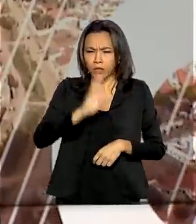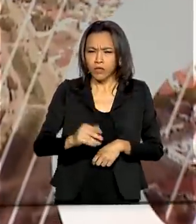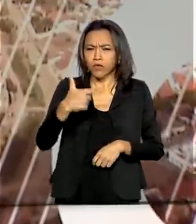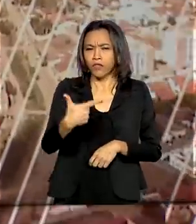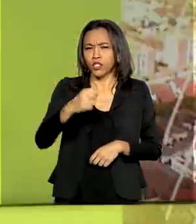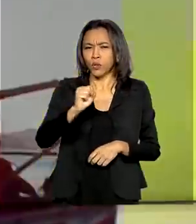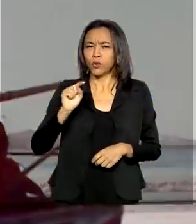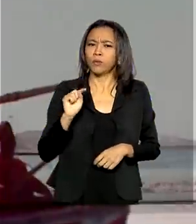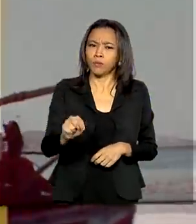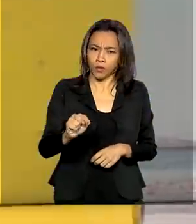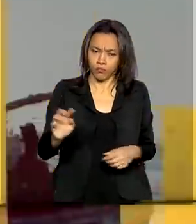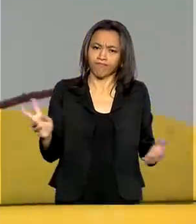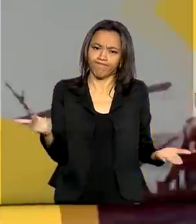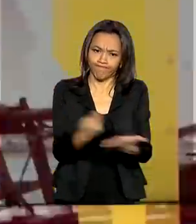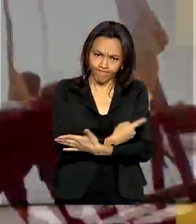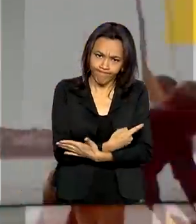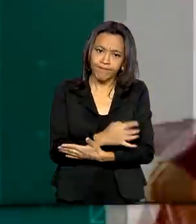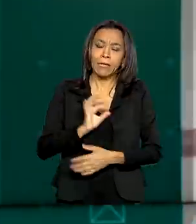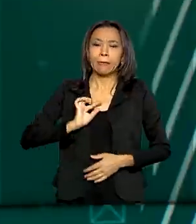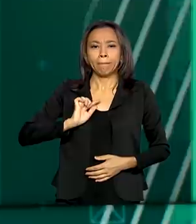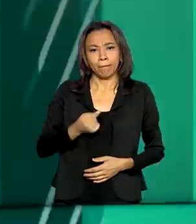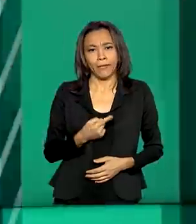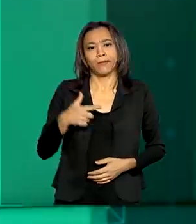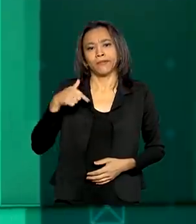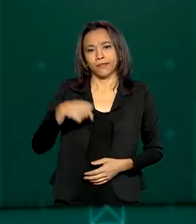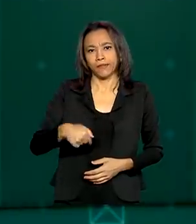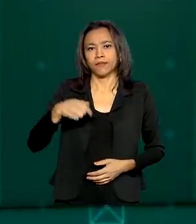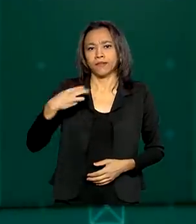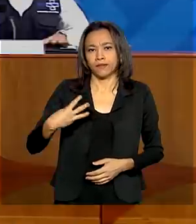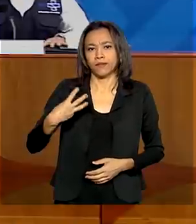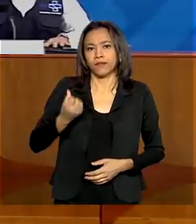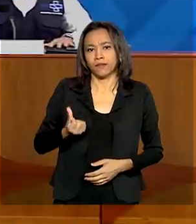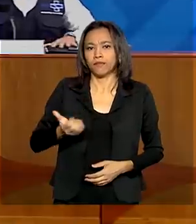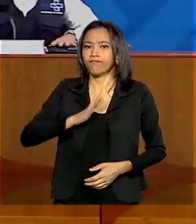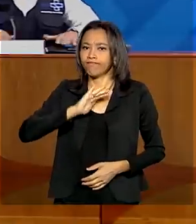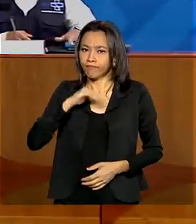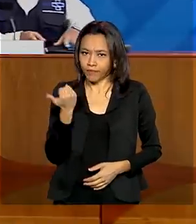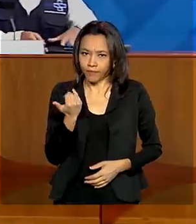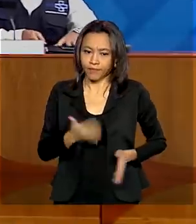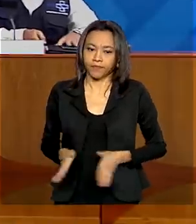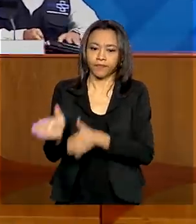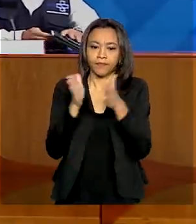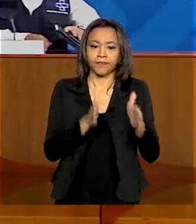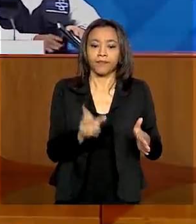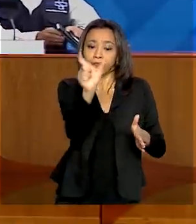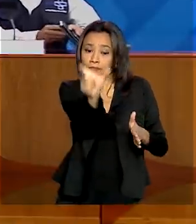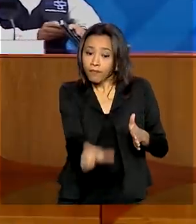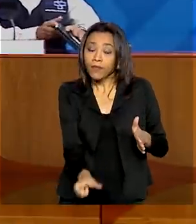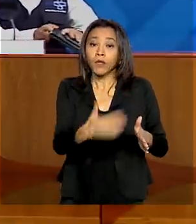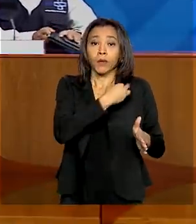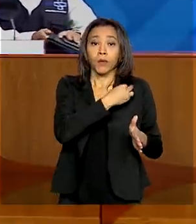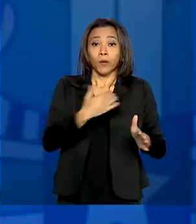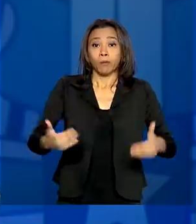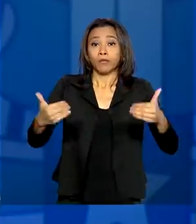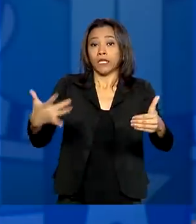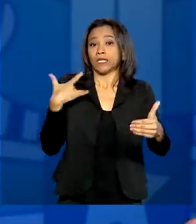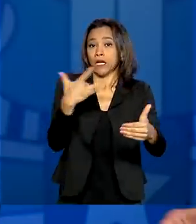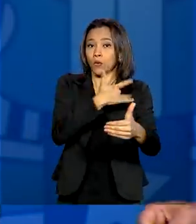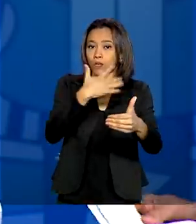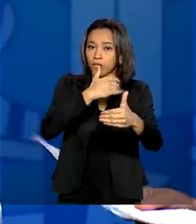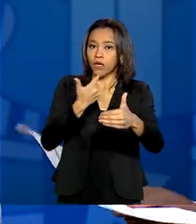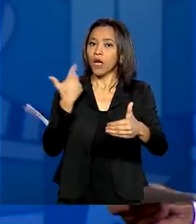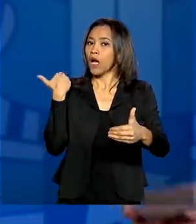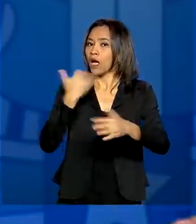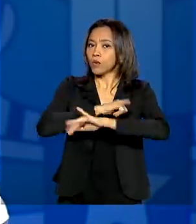doença, com 1.736 mortes. O Ministério da Saúde anunciou que passará a custear mais